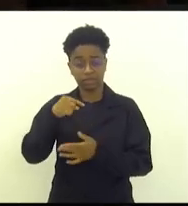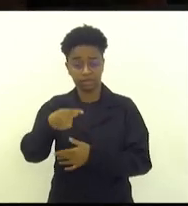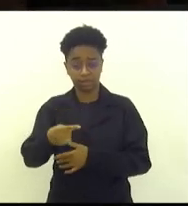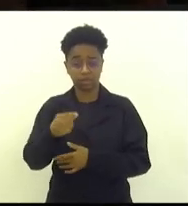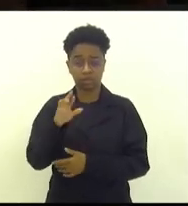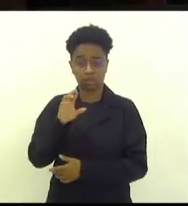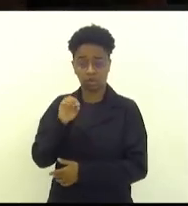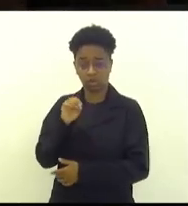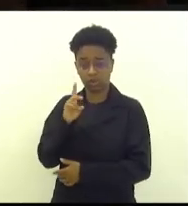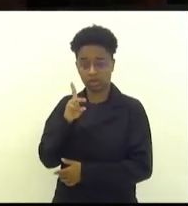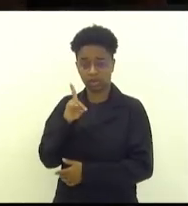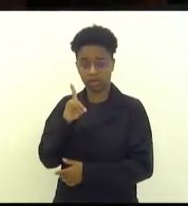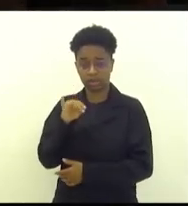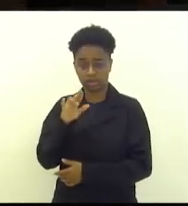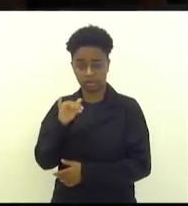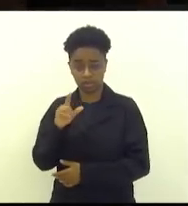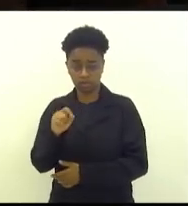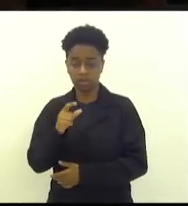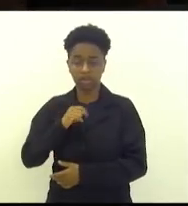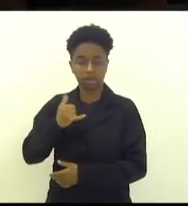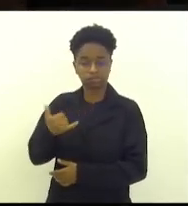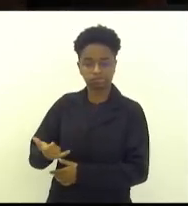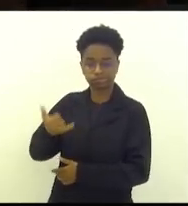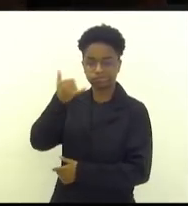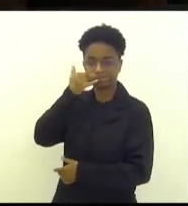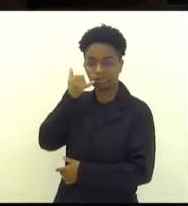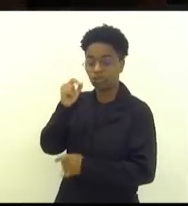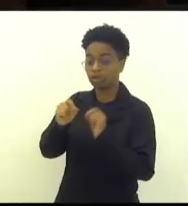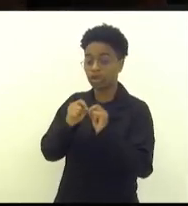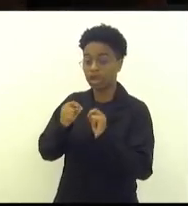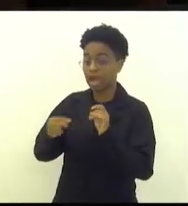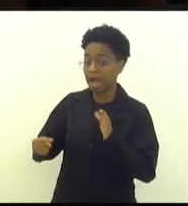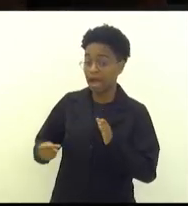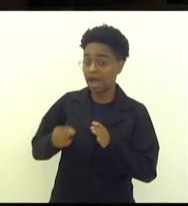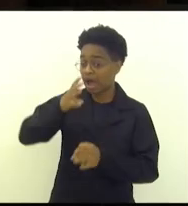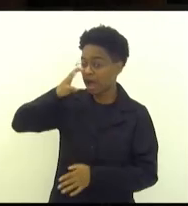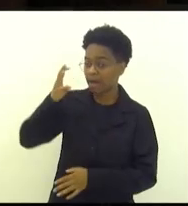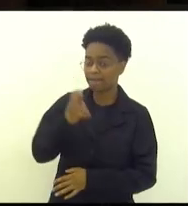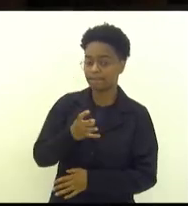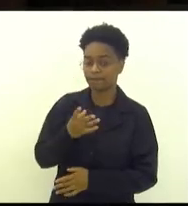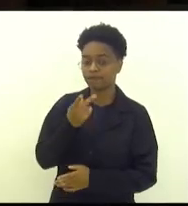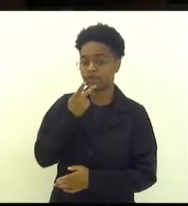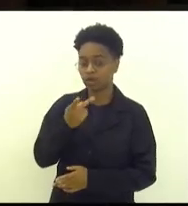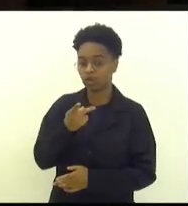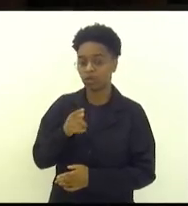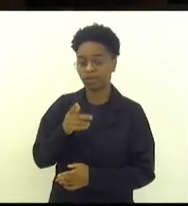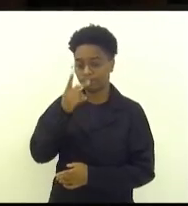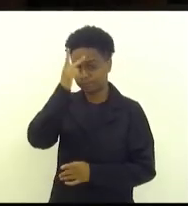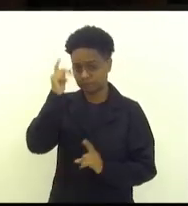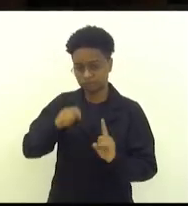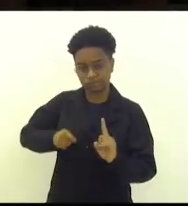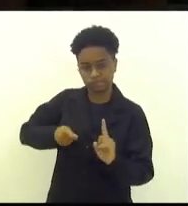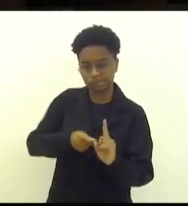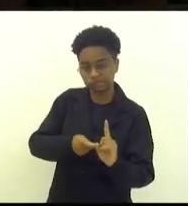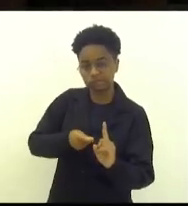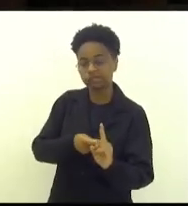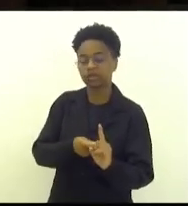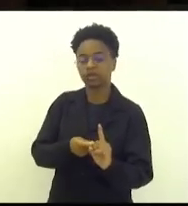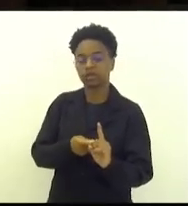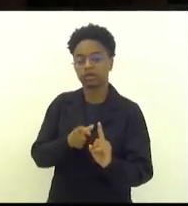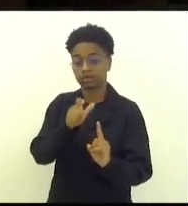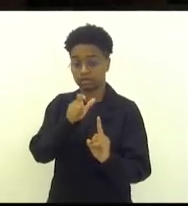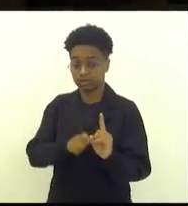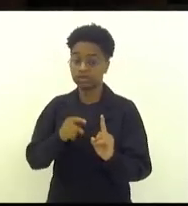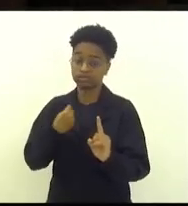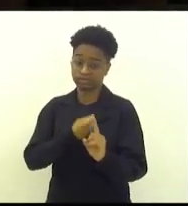Rodrigo Amorim recebeu um telefonema em seu gabinete, com ameaças de um cidadão que agora a gente